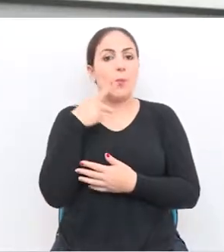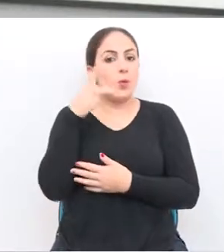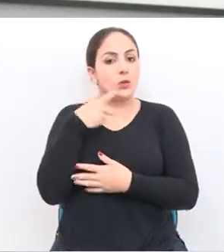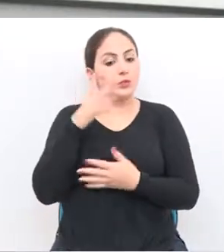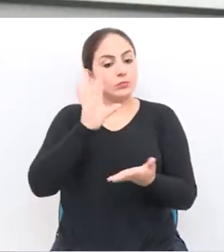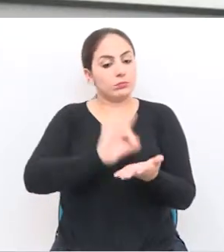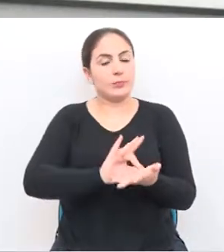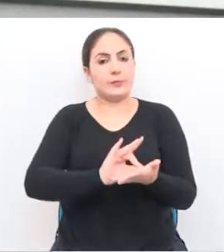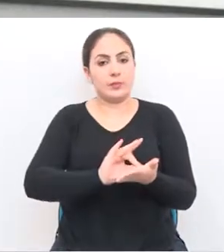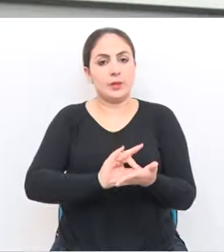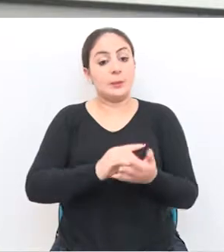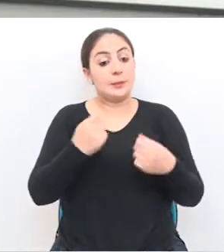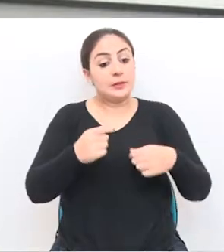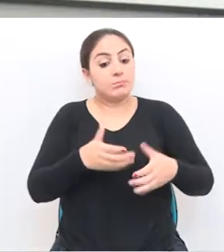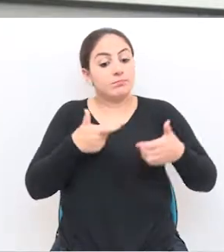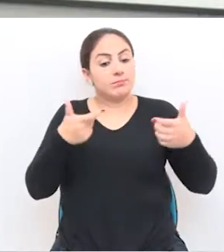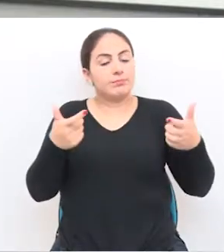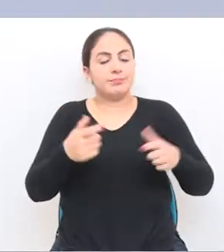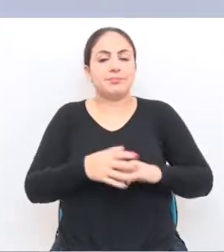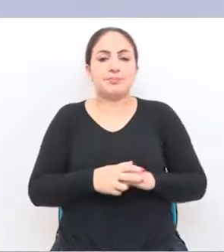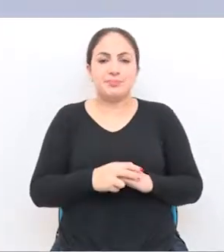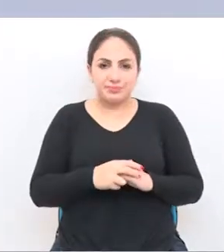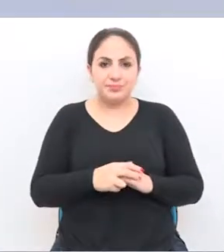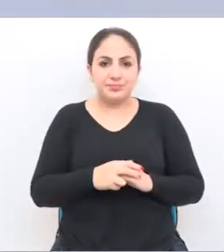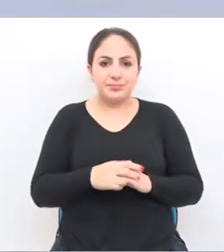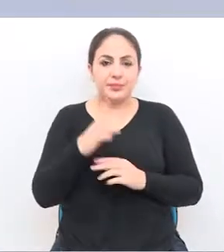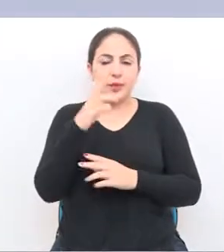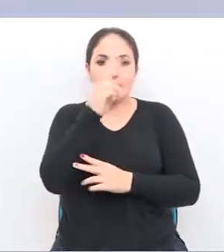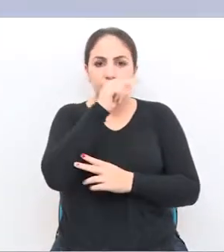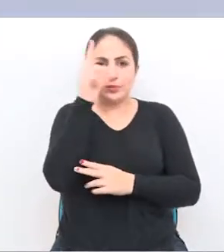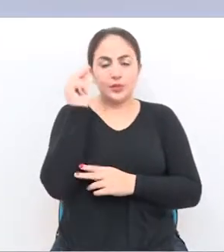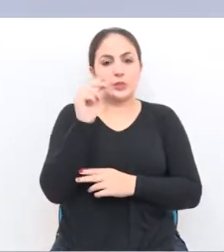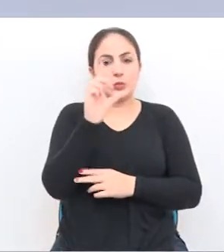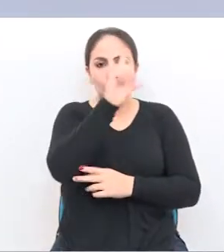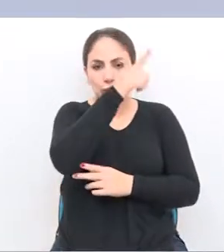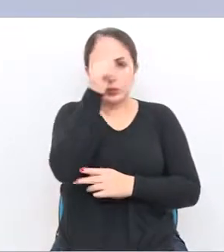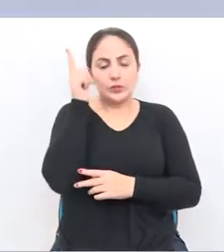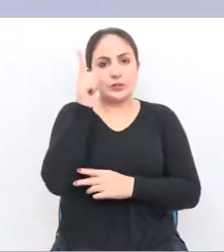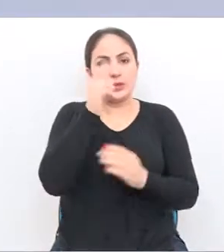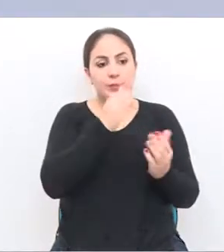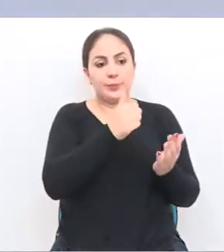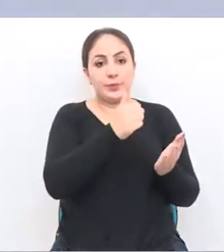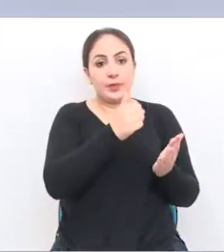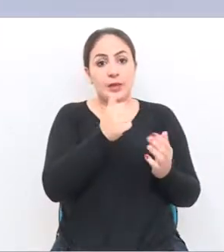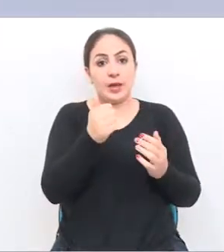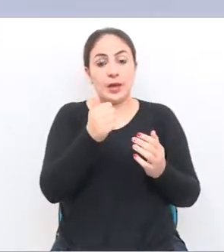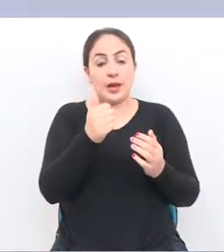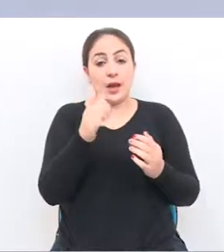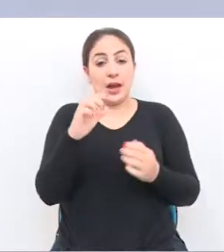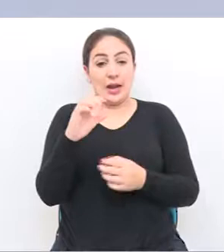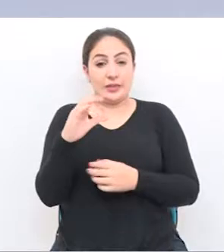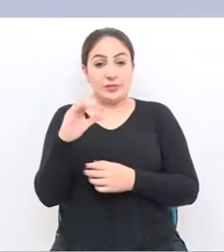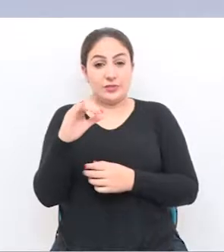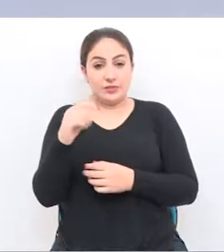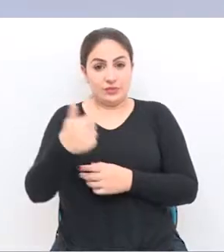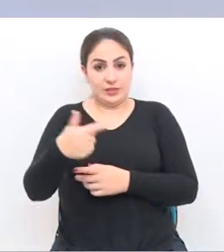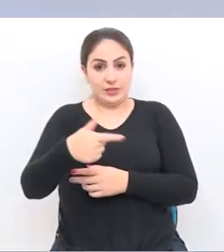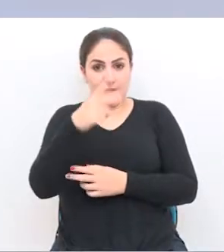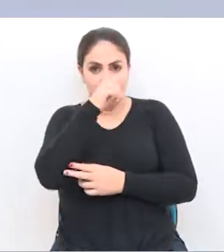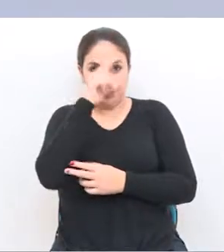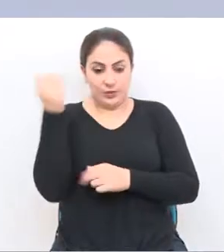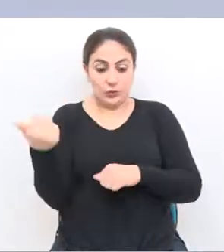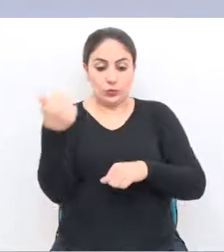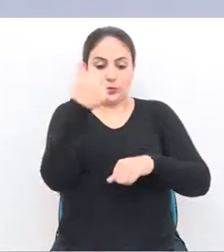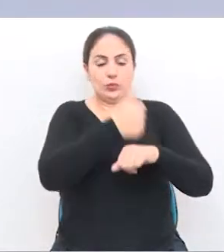no município é essa, então tem que ser ampliada. O prefeito Luciano Azevedo transmitiu o cargo para o seu vice. João